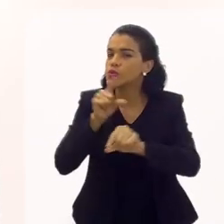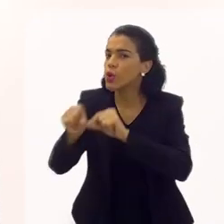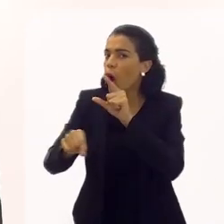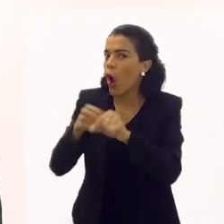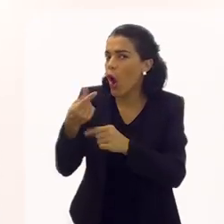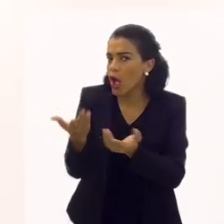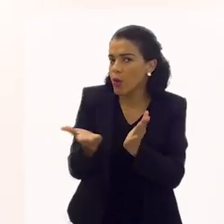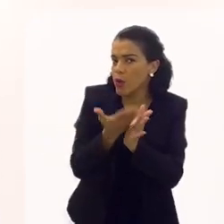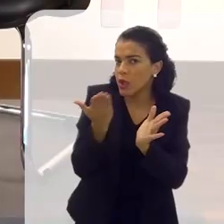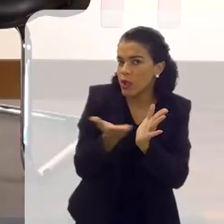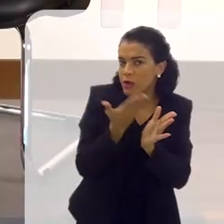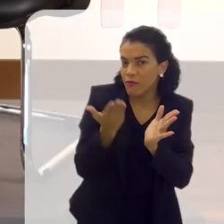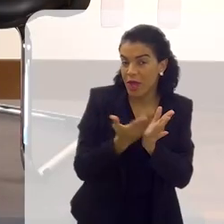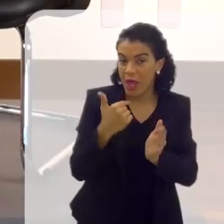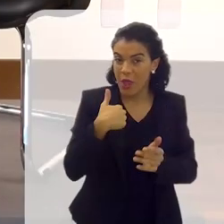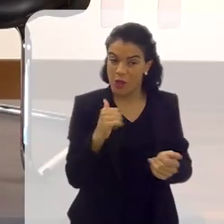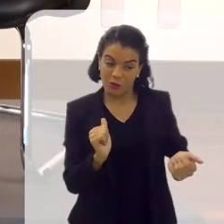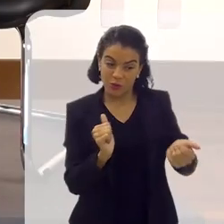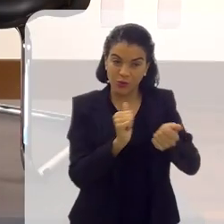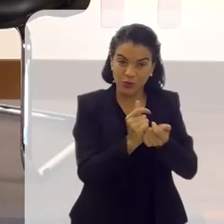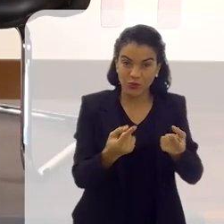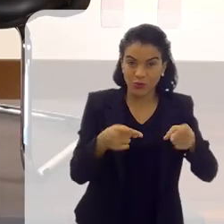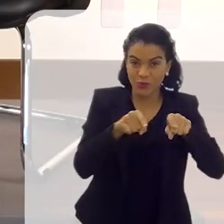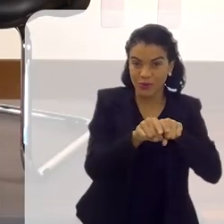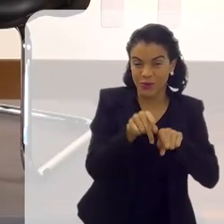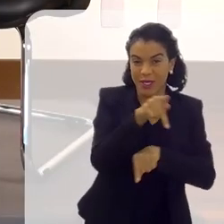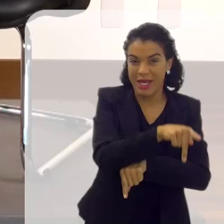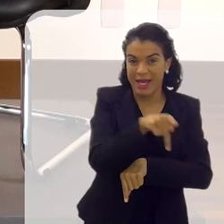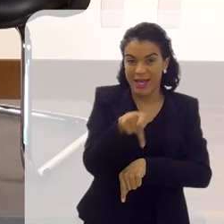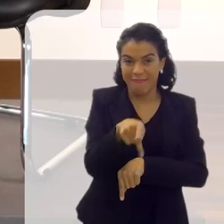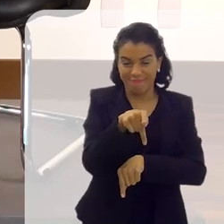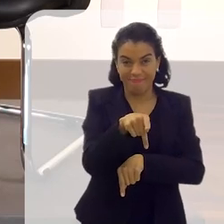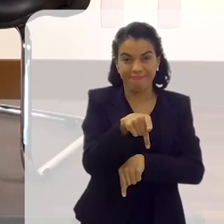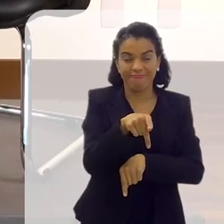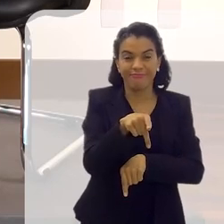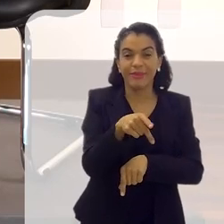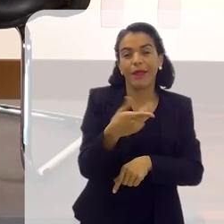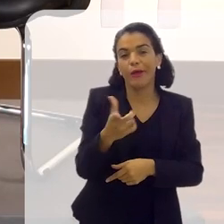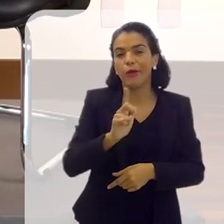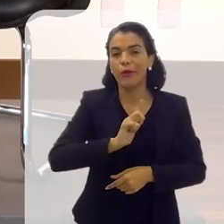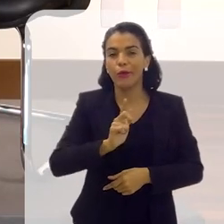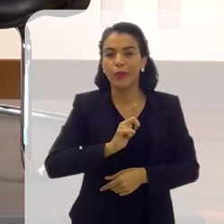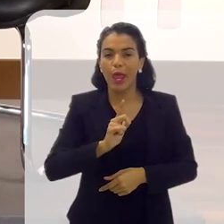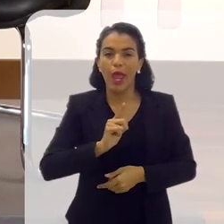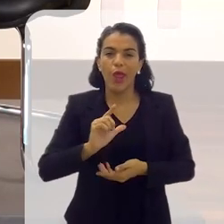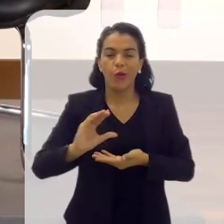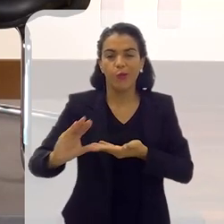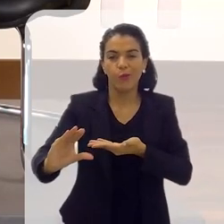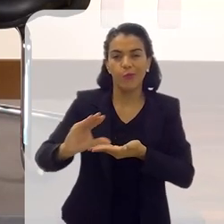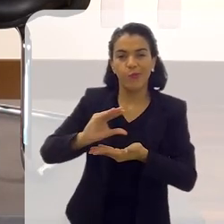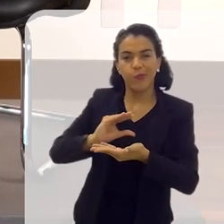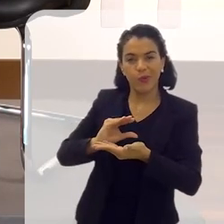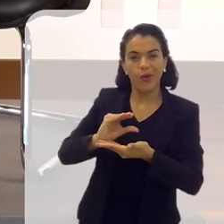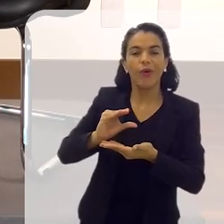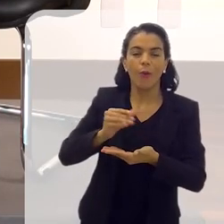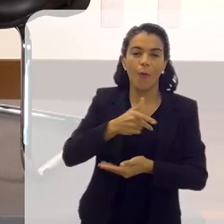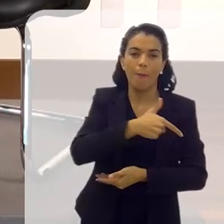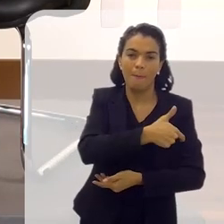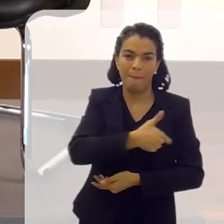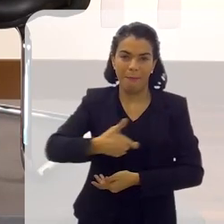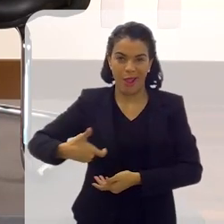O que vai ser lido? Eu, como a professora. E a gente, por exemplo, eu tenho um patrocinador,